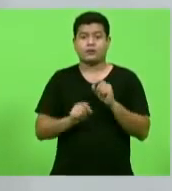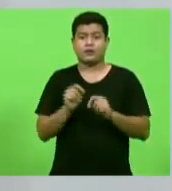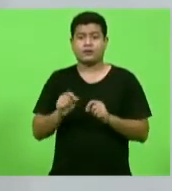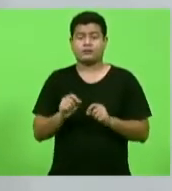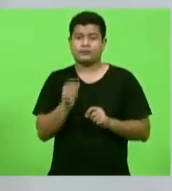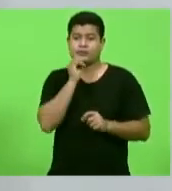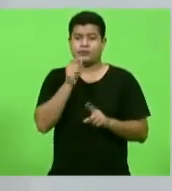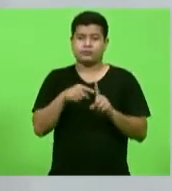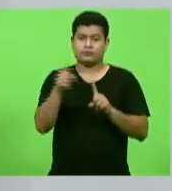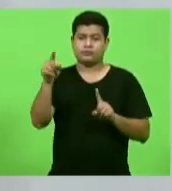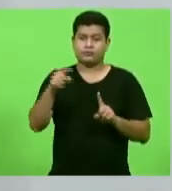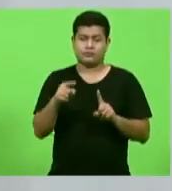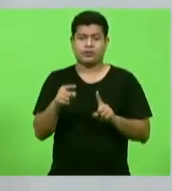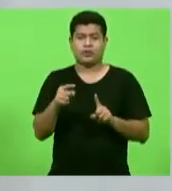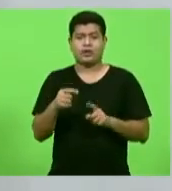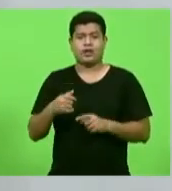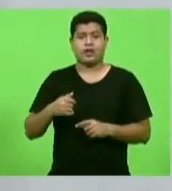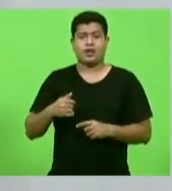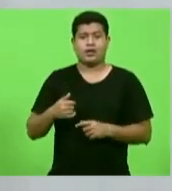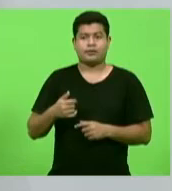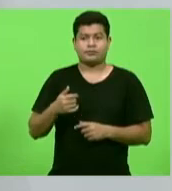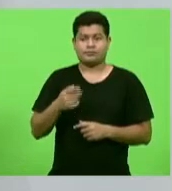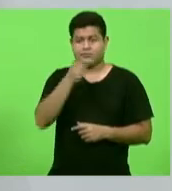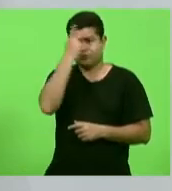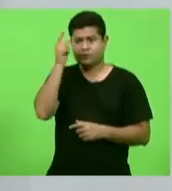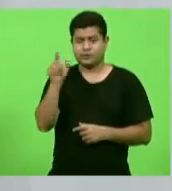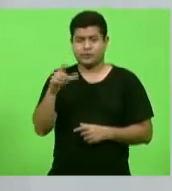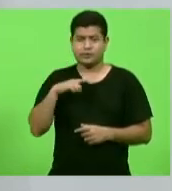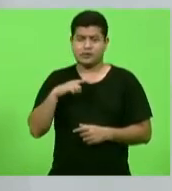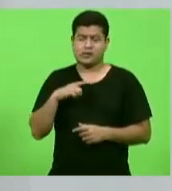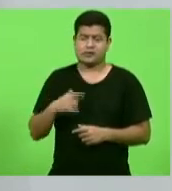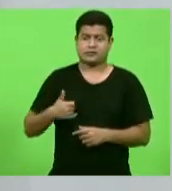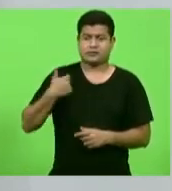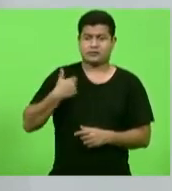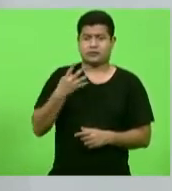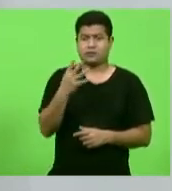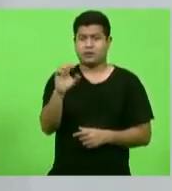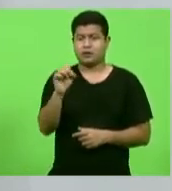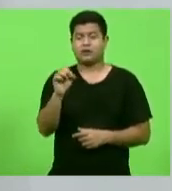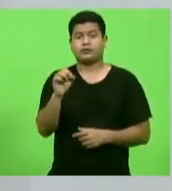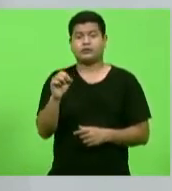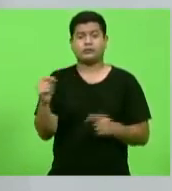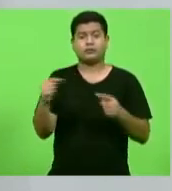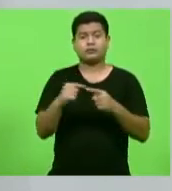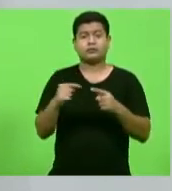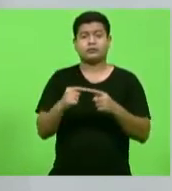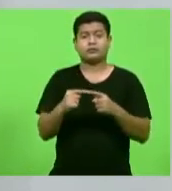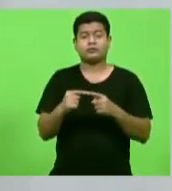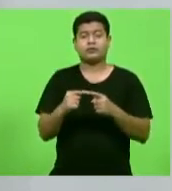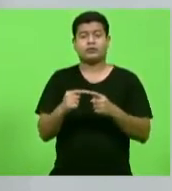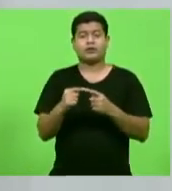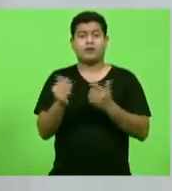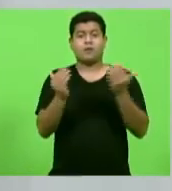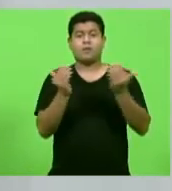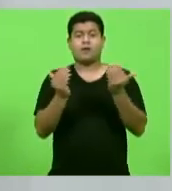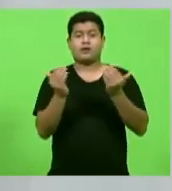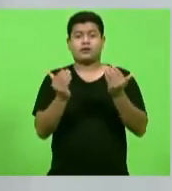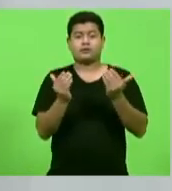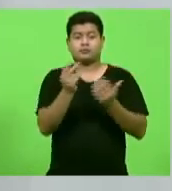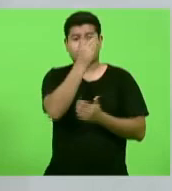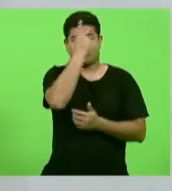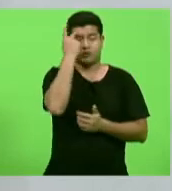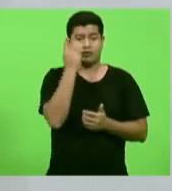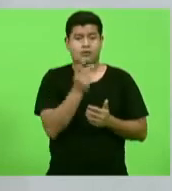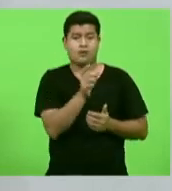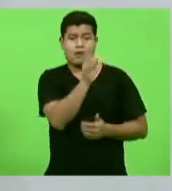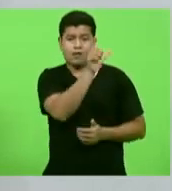de 40 anos ou mais, tem a equivalência à idade de uma outra pessoa sem síndrome de Down por volta dos 80